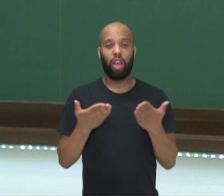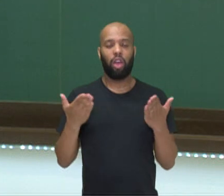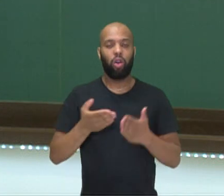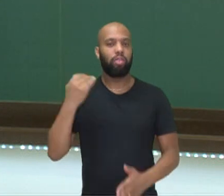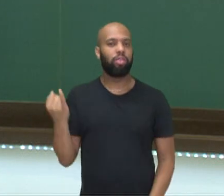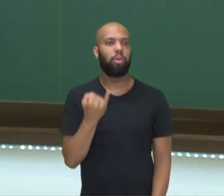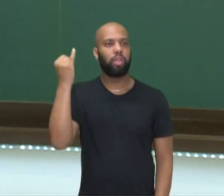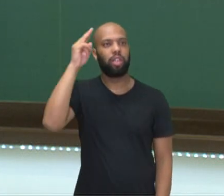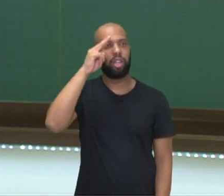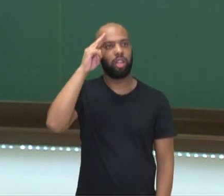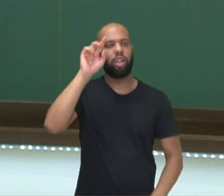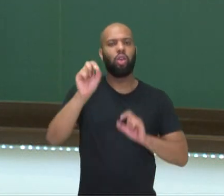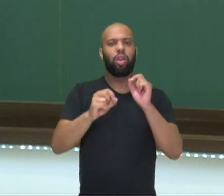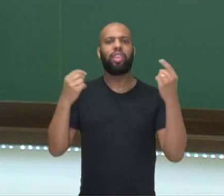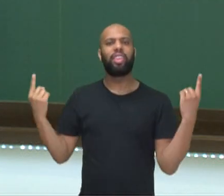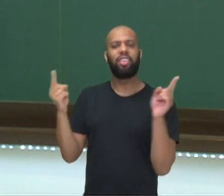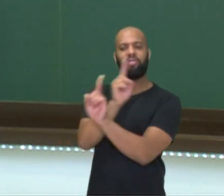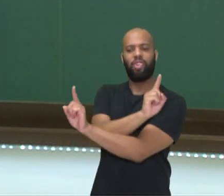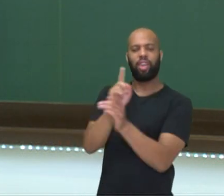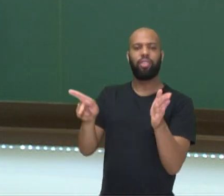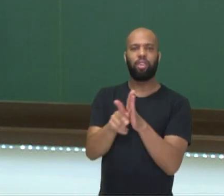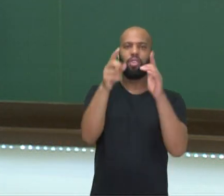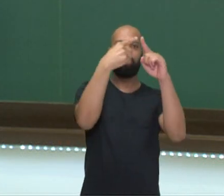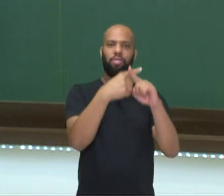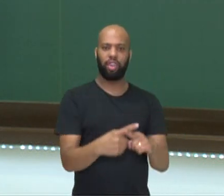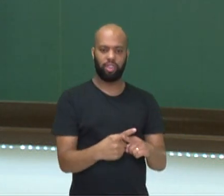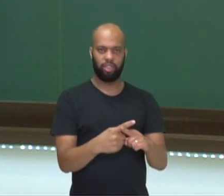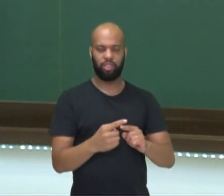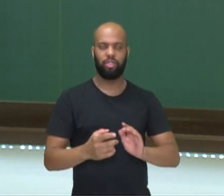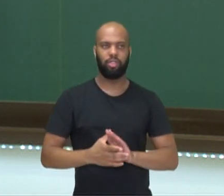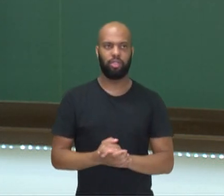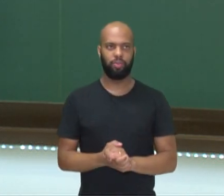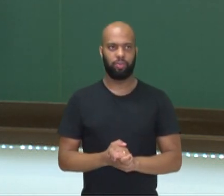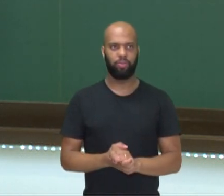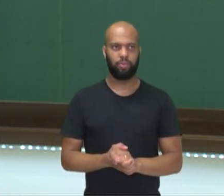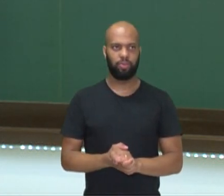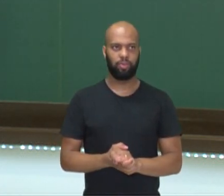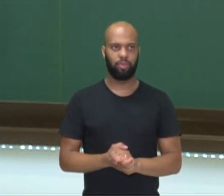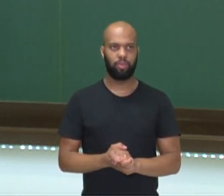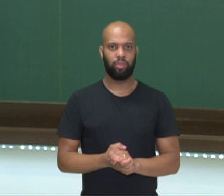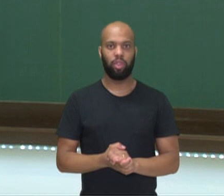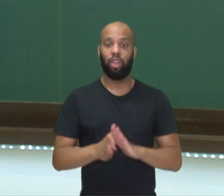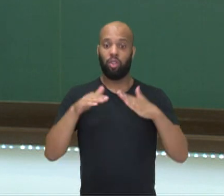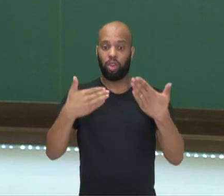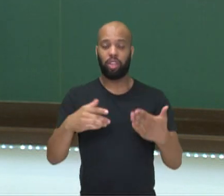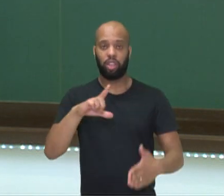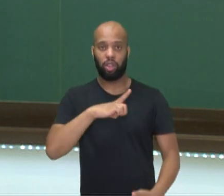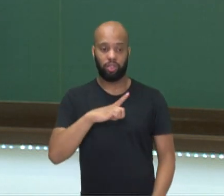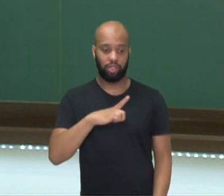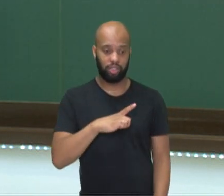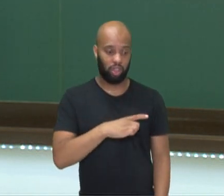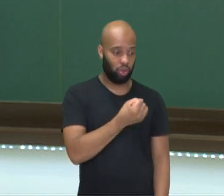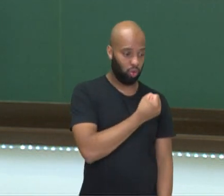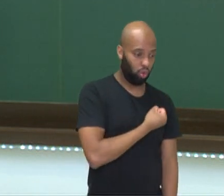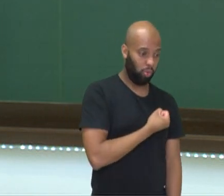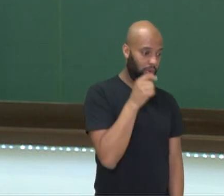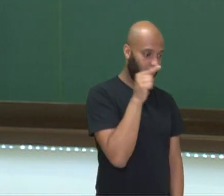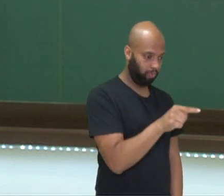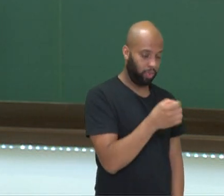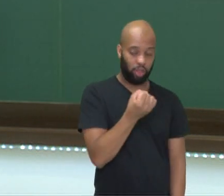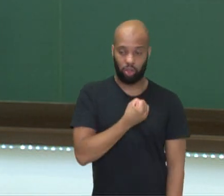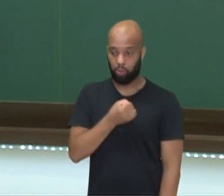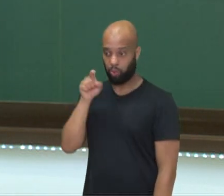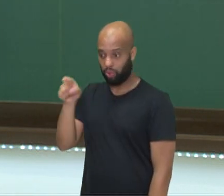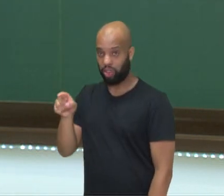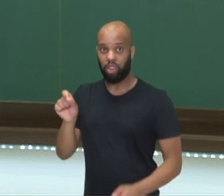Lembrando para você o que é inverso multiplicativo, porque eu vou precisar dele na continuidade. Quando eu tenho a multiplicação de dois números e o